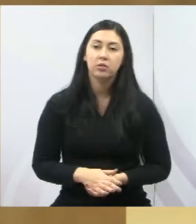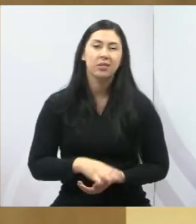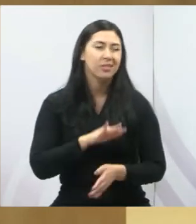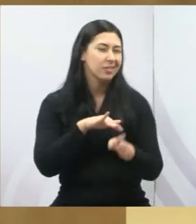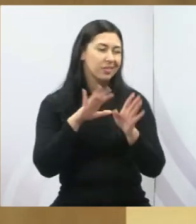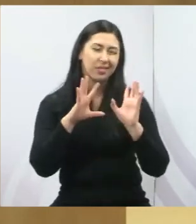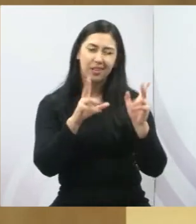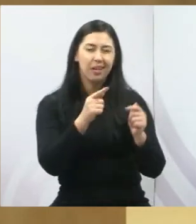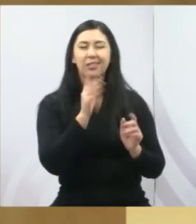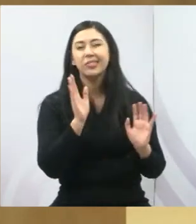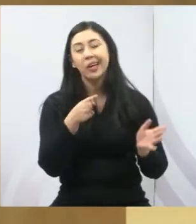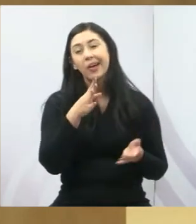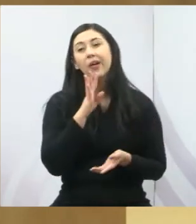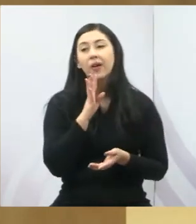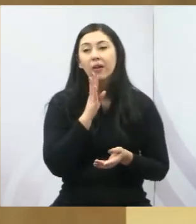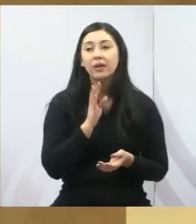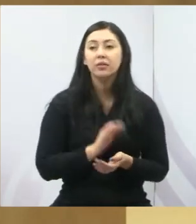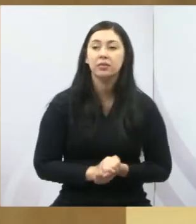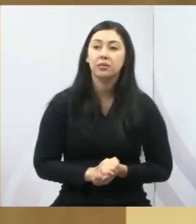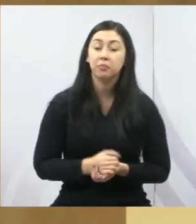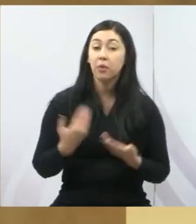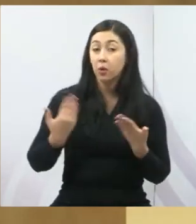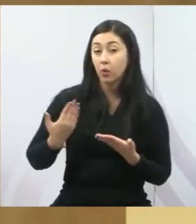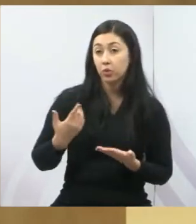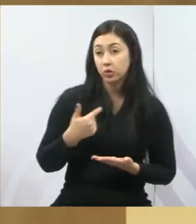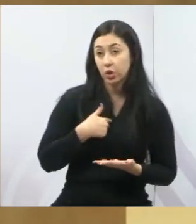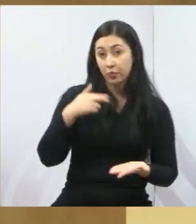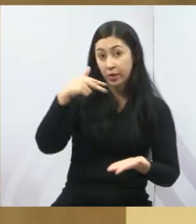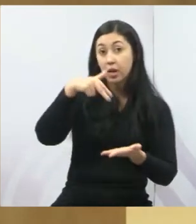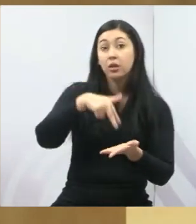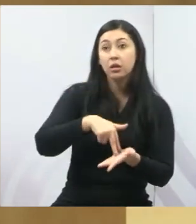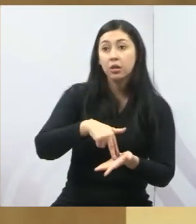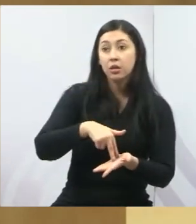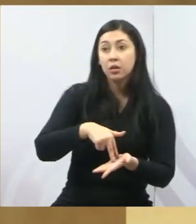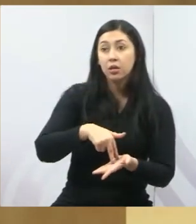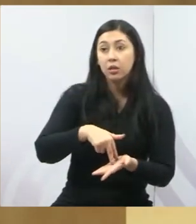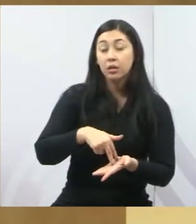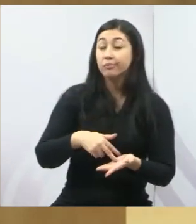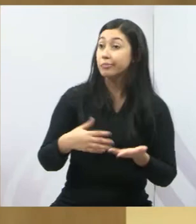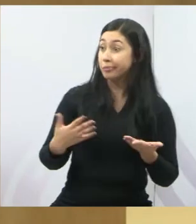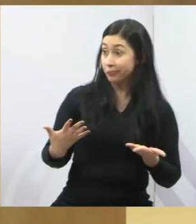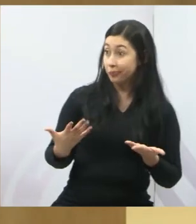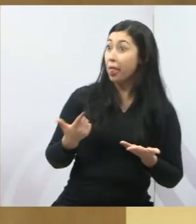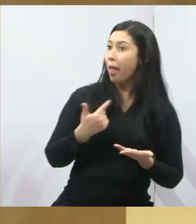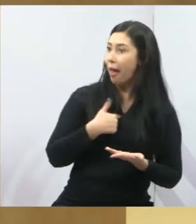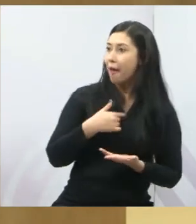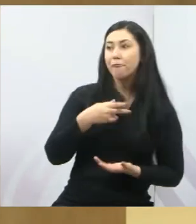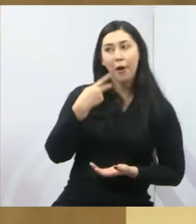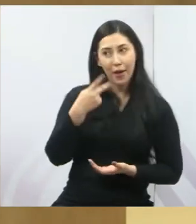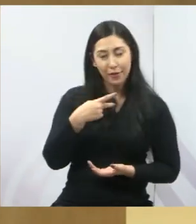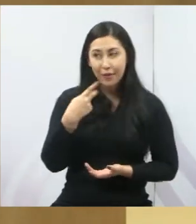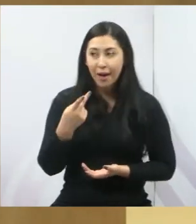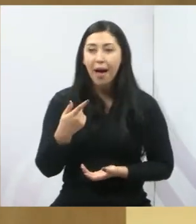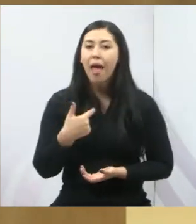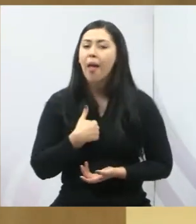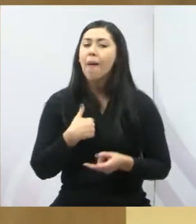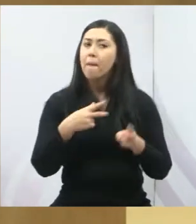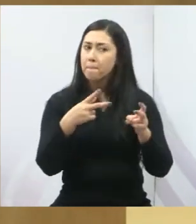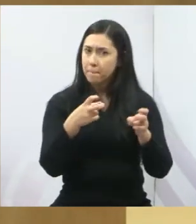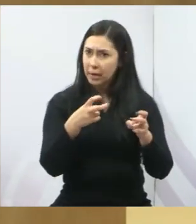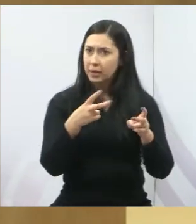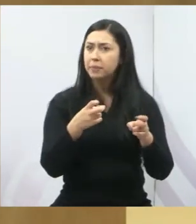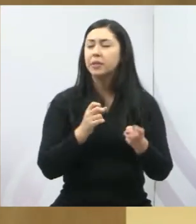como eu faço aqui. E hoje eu venho reconhecer, olha para você ver, reconhecer uma